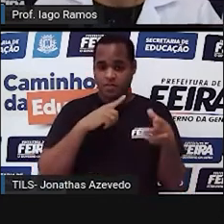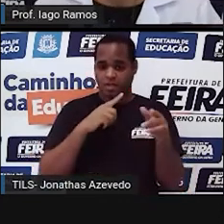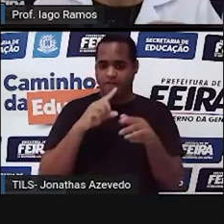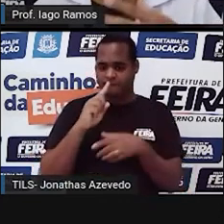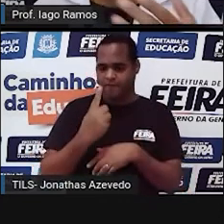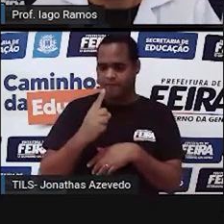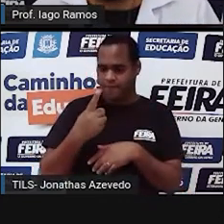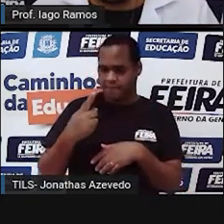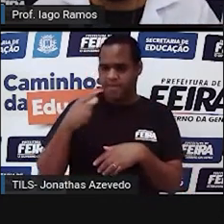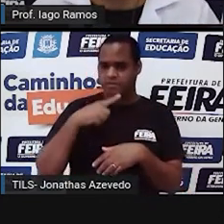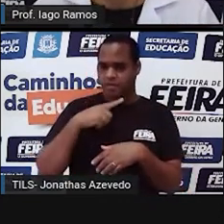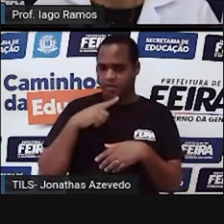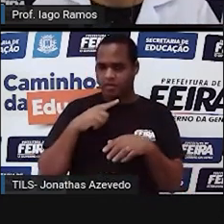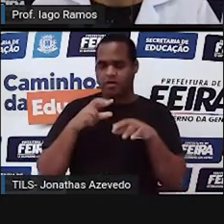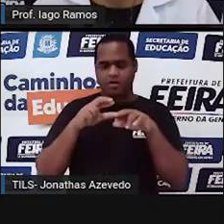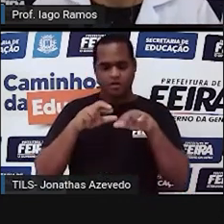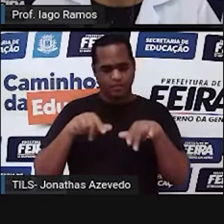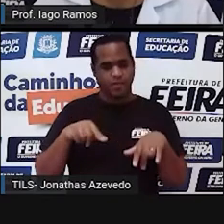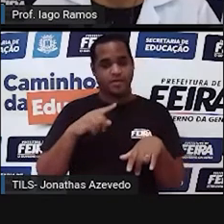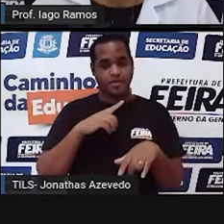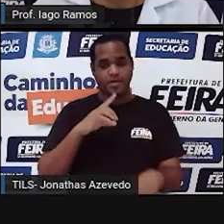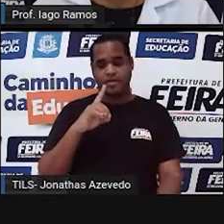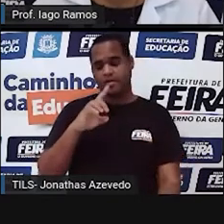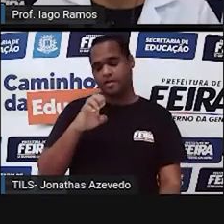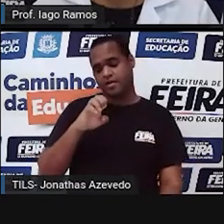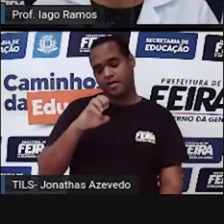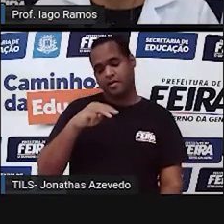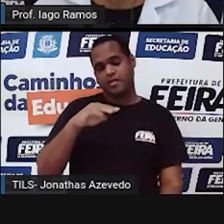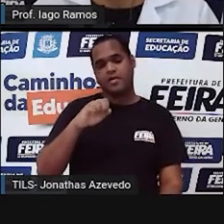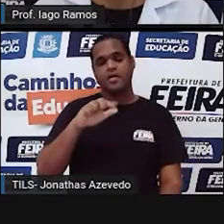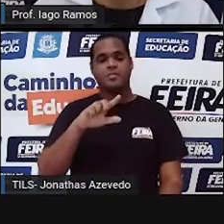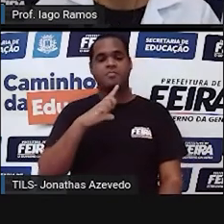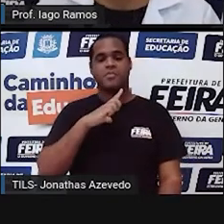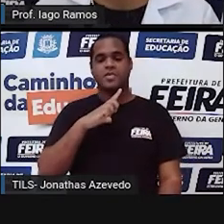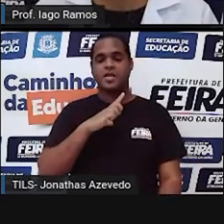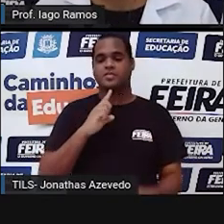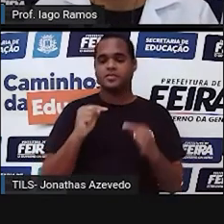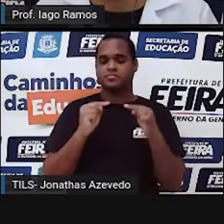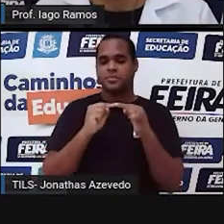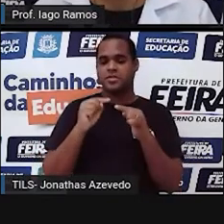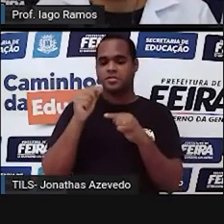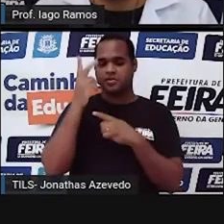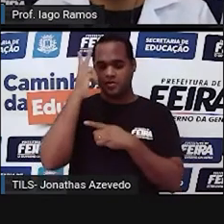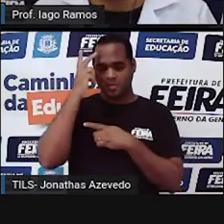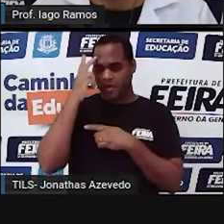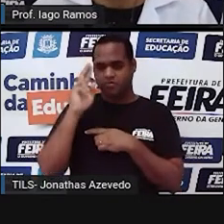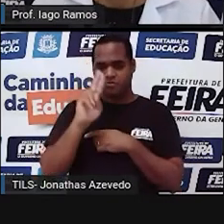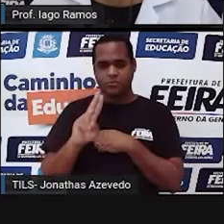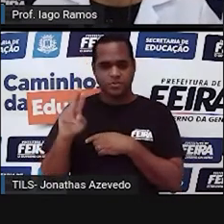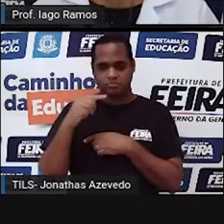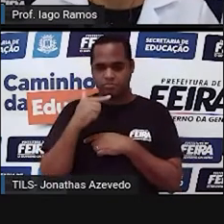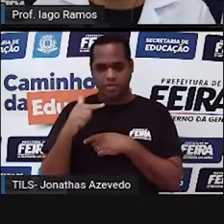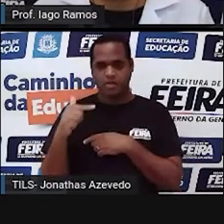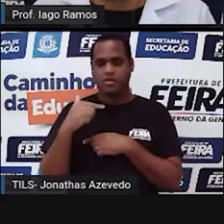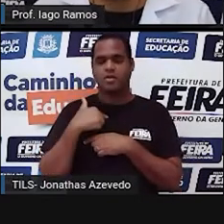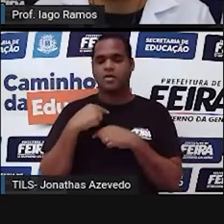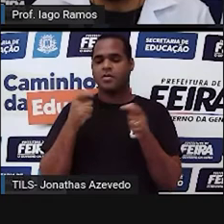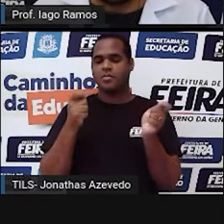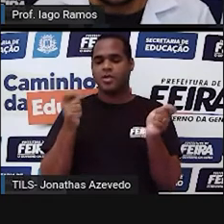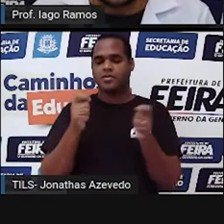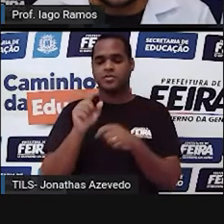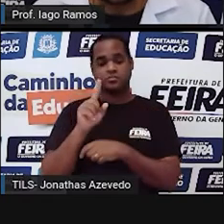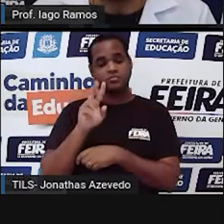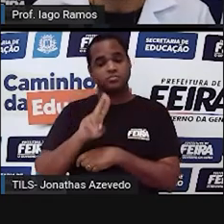esses números decimais, para quando a gente não consegue usar mais os naturais. Por exemplo, a nossa